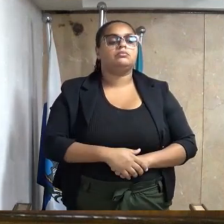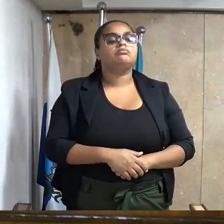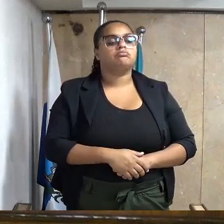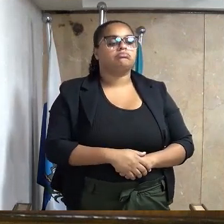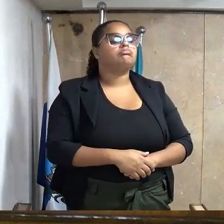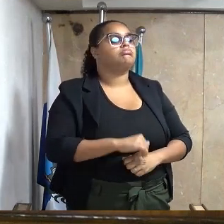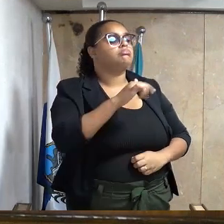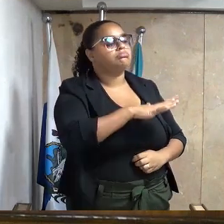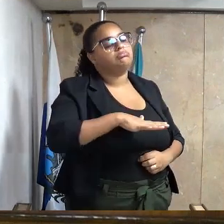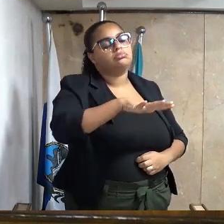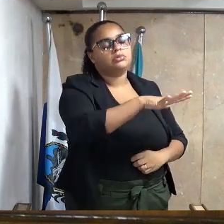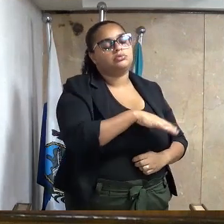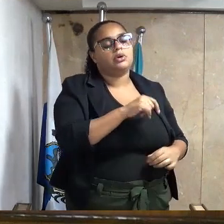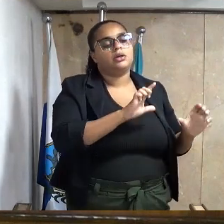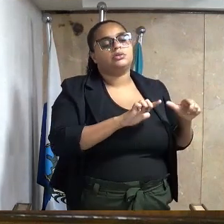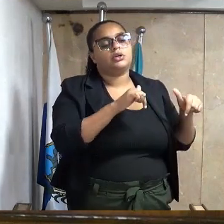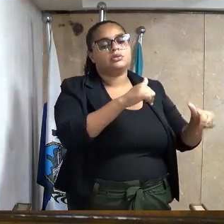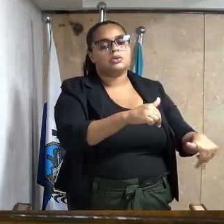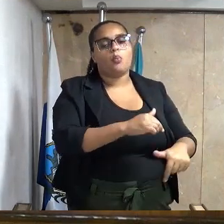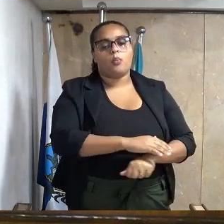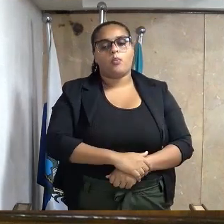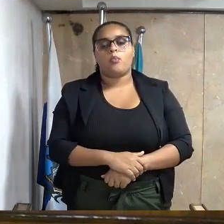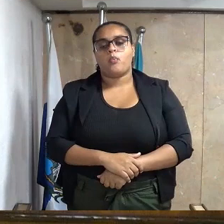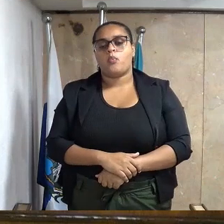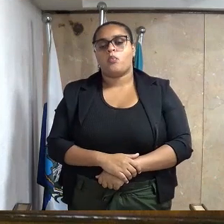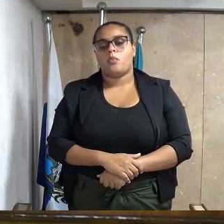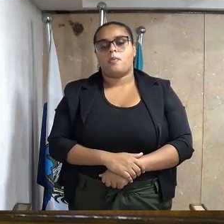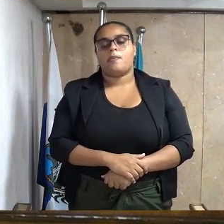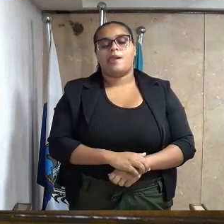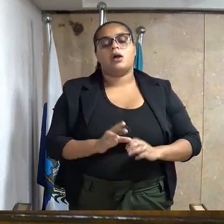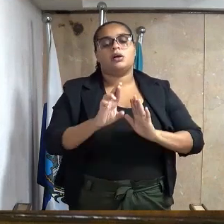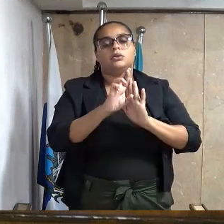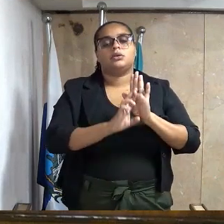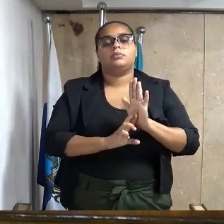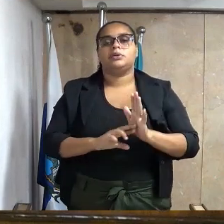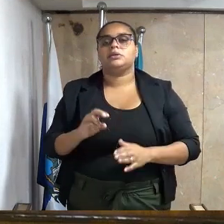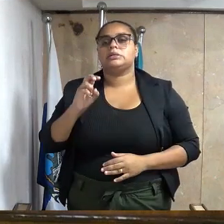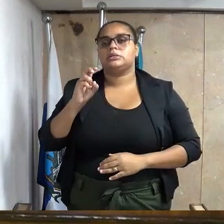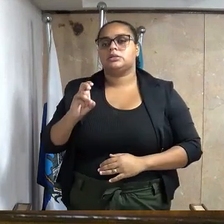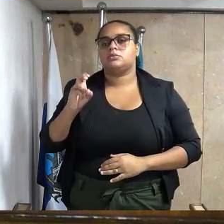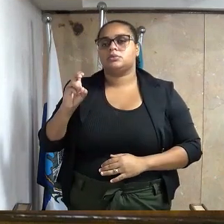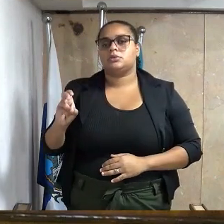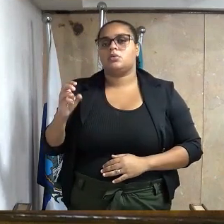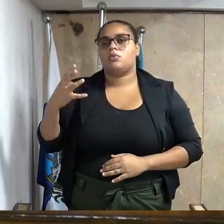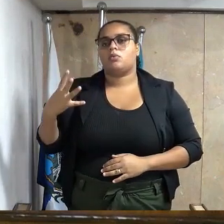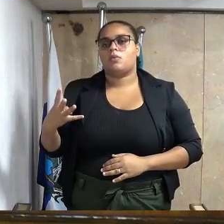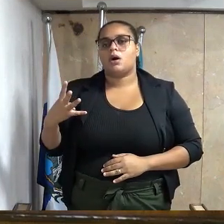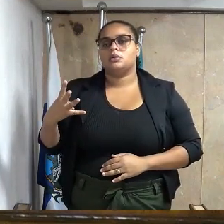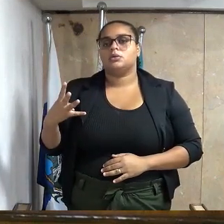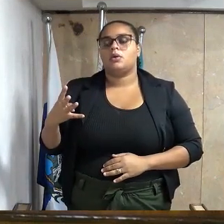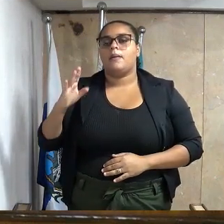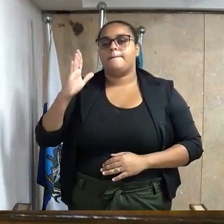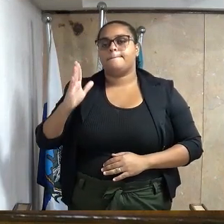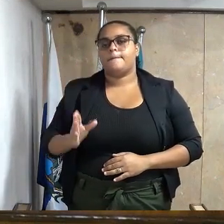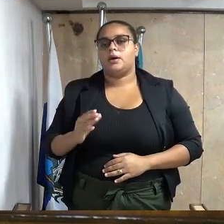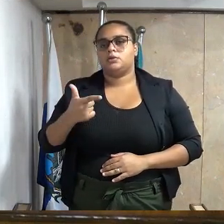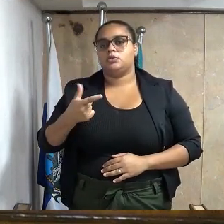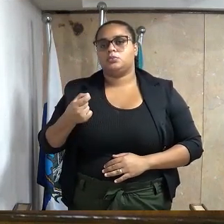que rendeu destaque em sua área de atuação. Requerimento 5544, barra 2024,